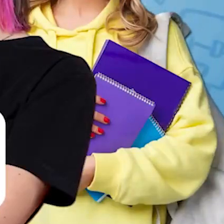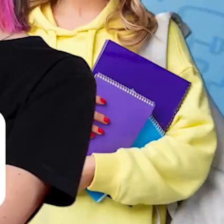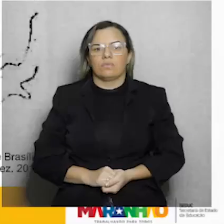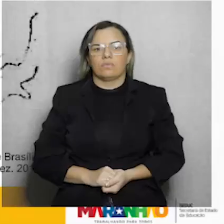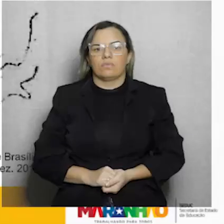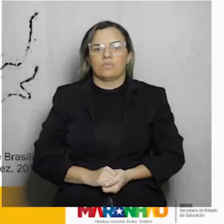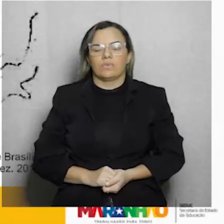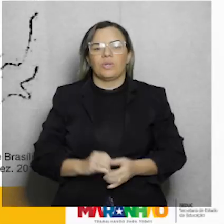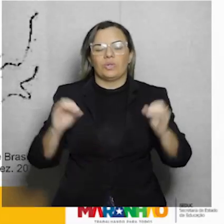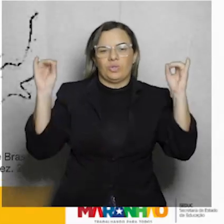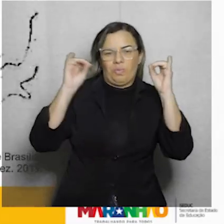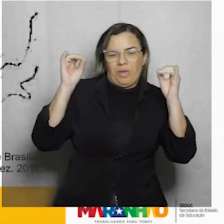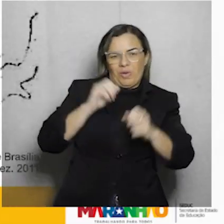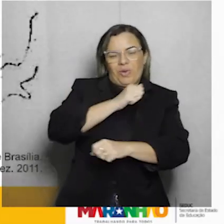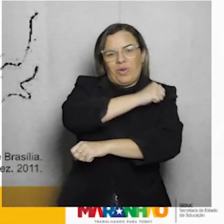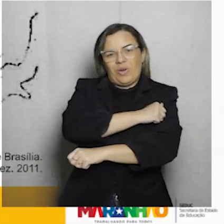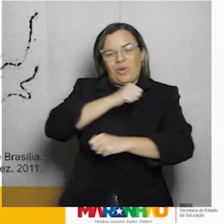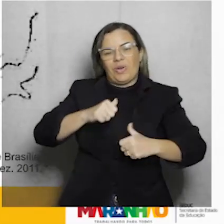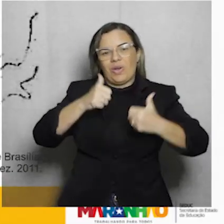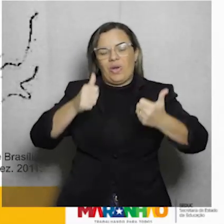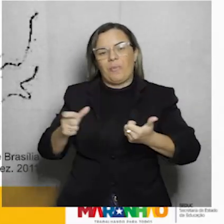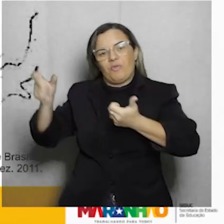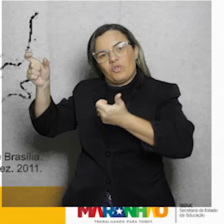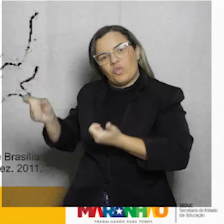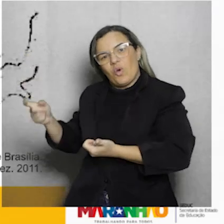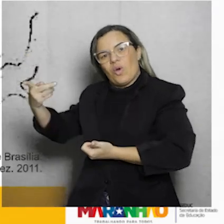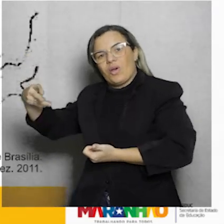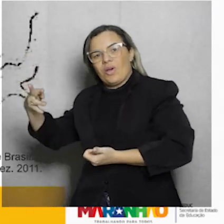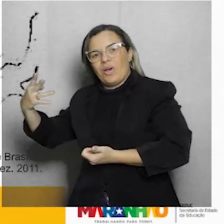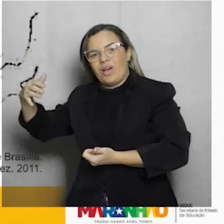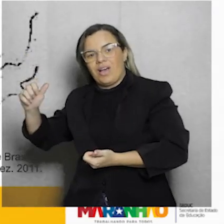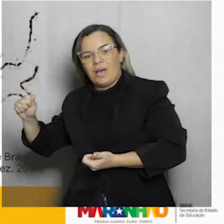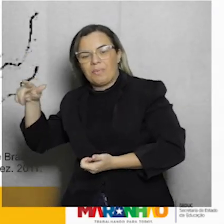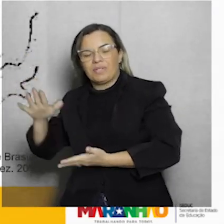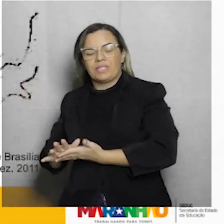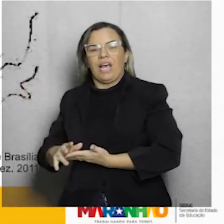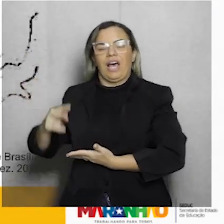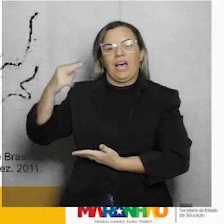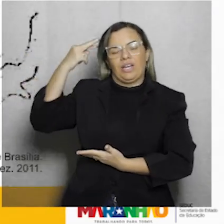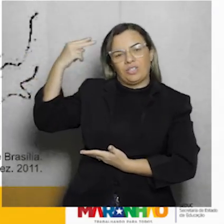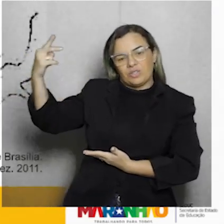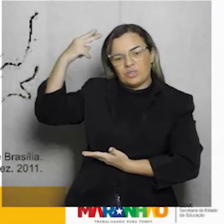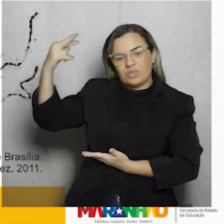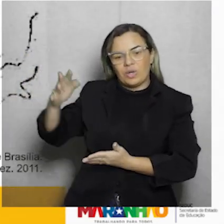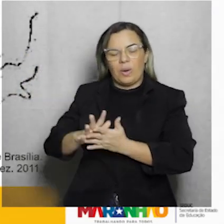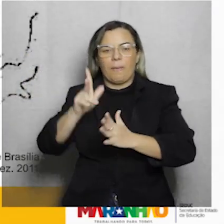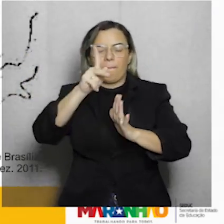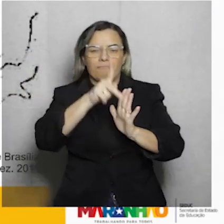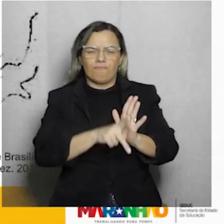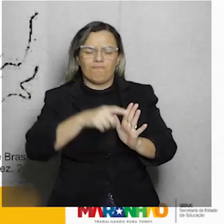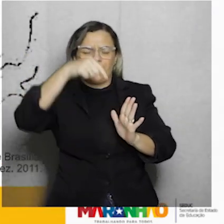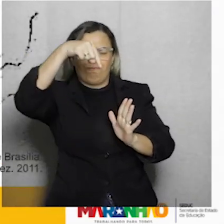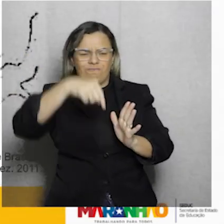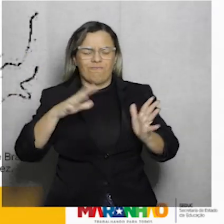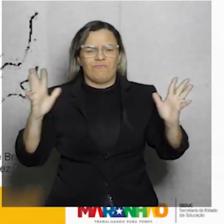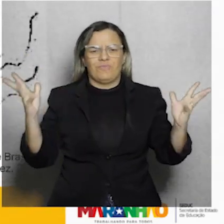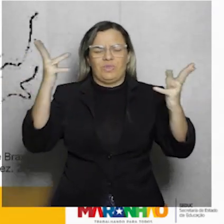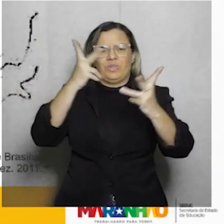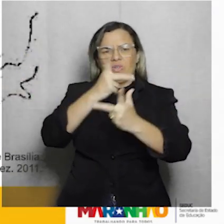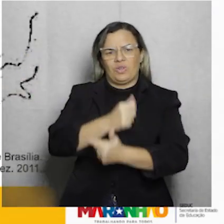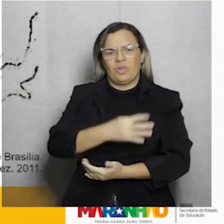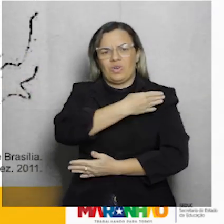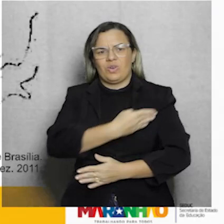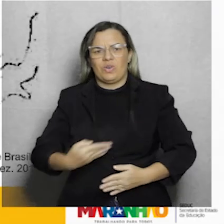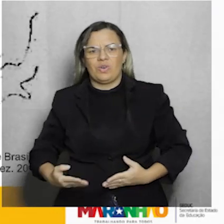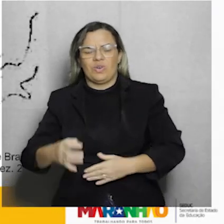E aí pessoal, tudo bem? Professor Paulo Gereba, de História. Estamos aqui com esse projeto maravilhoso do Governo do Estado,